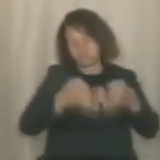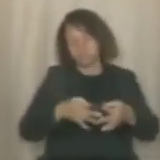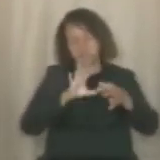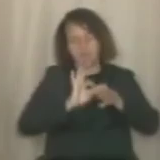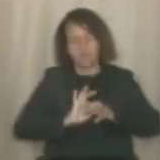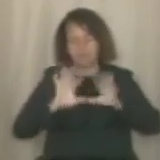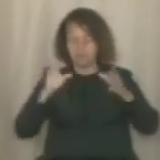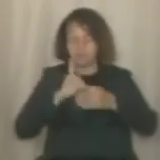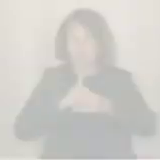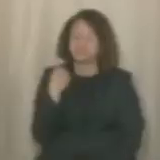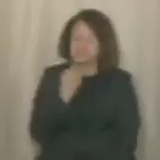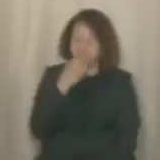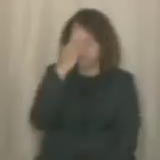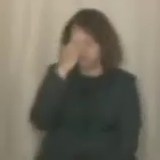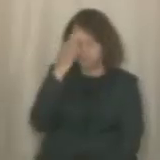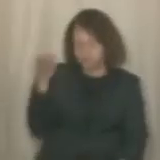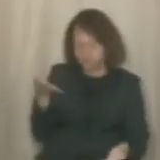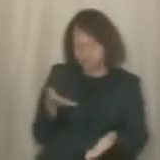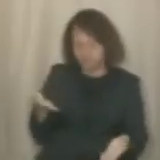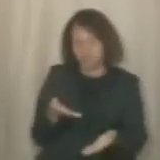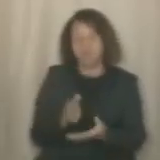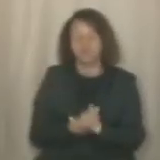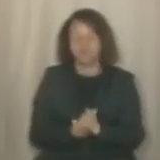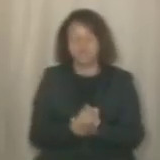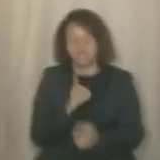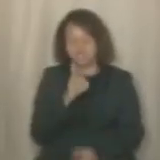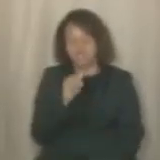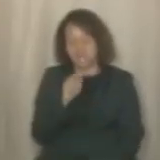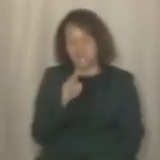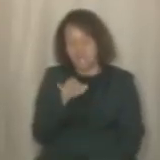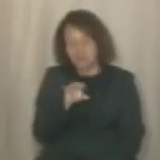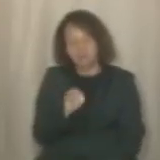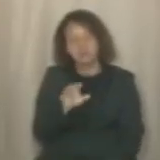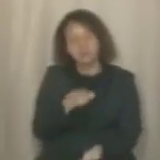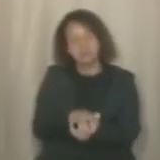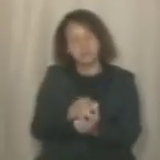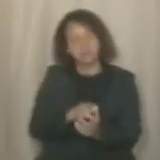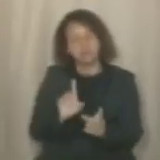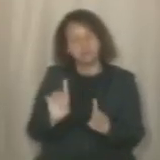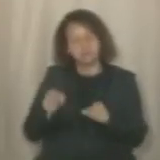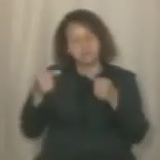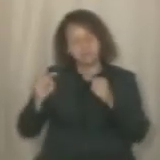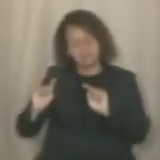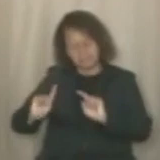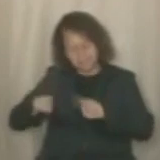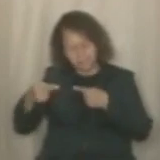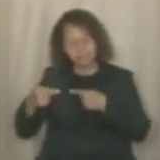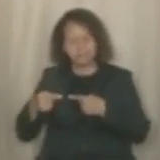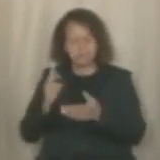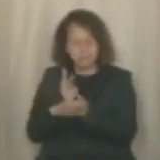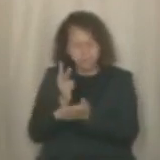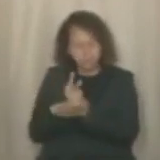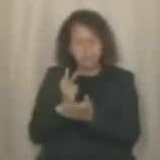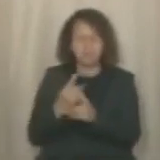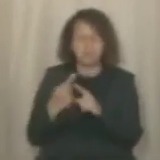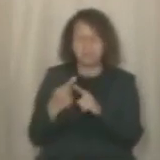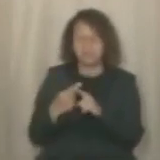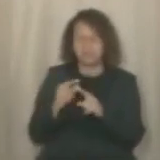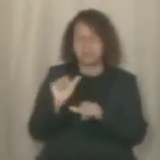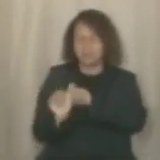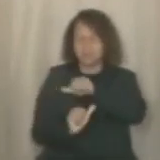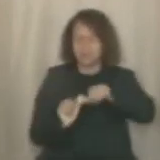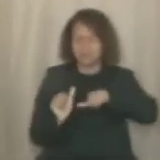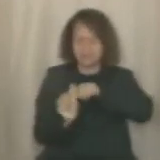livre e democrática. Hoje, o Diário de Pernambuco enfrenta desafios para se manter de pé, especialmente por causa das